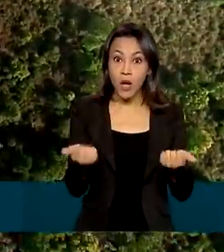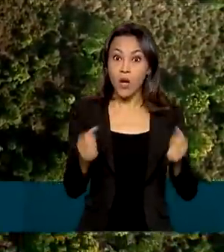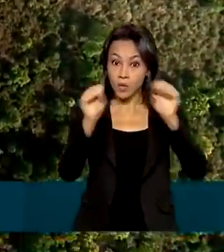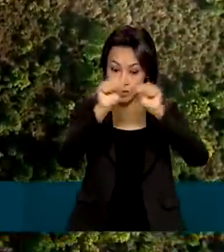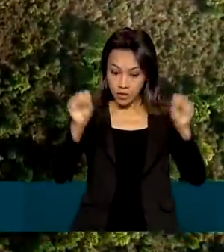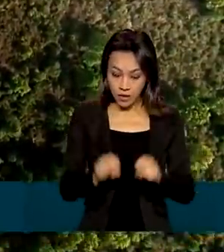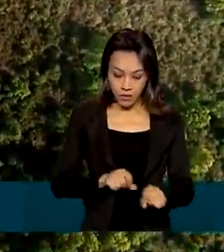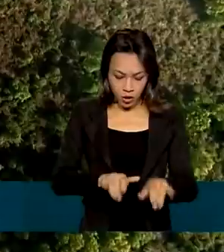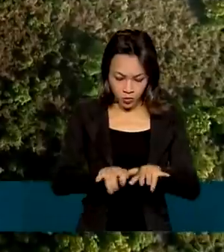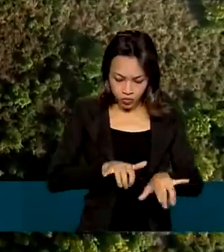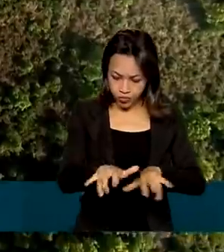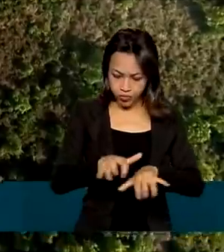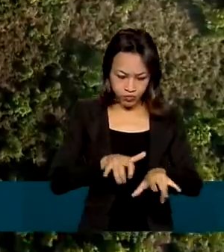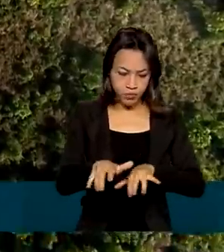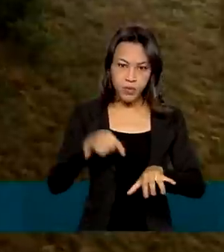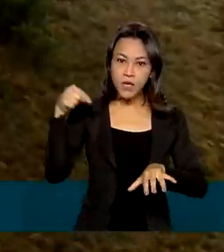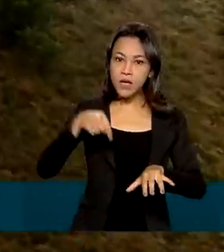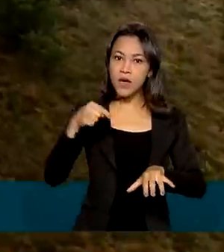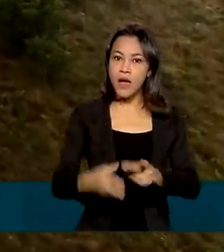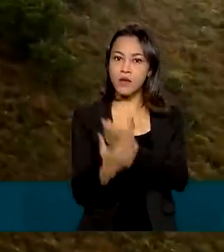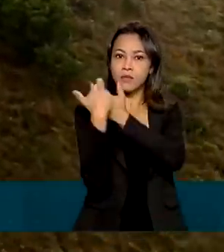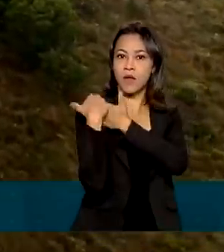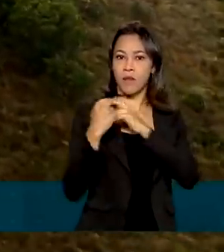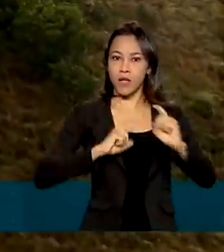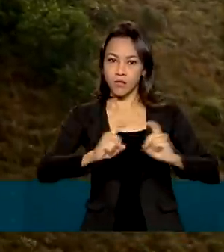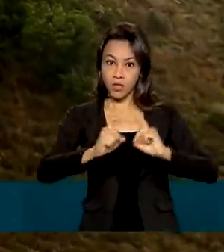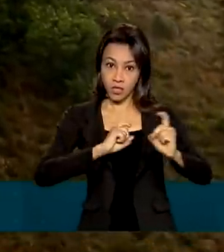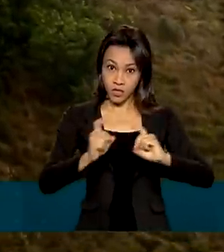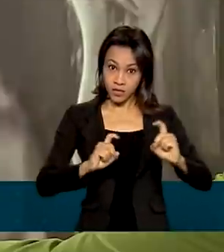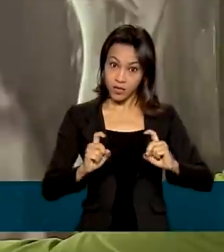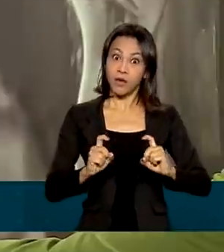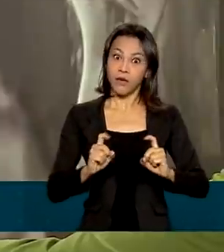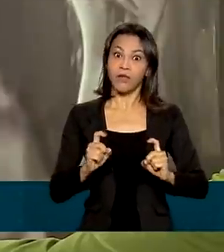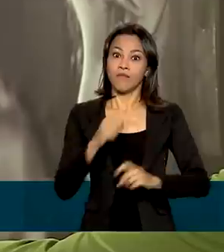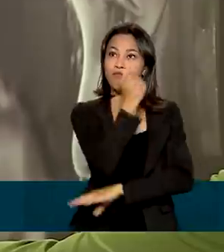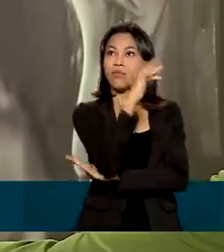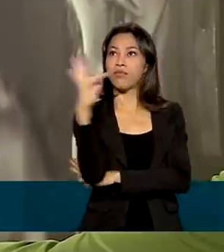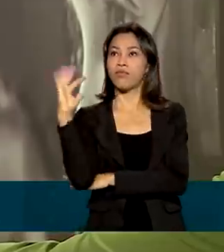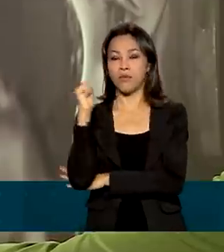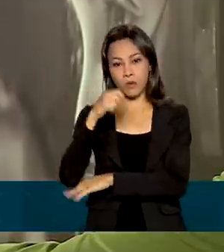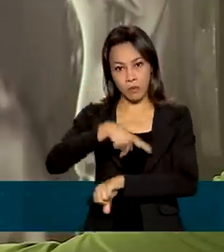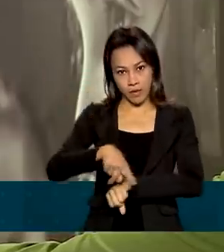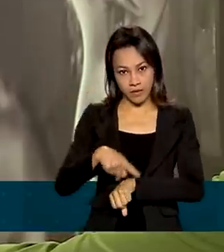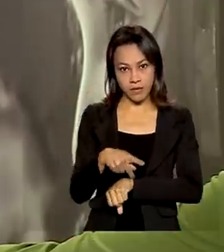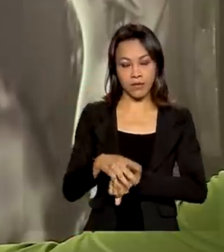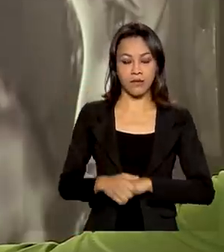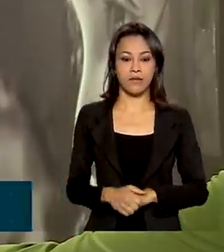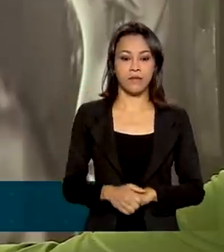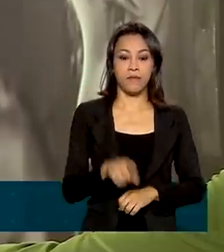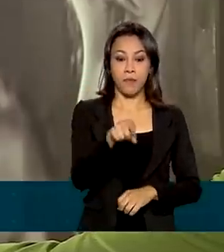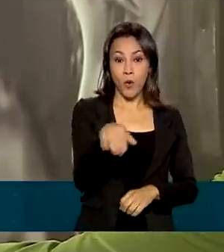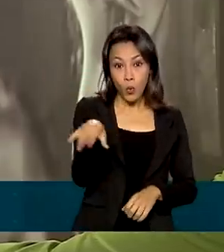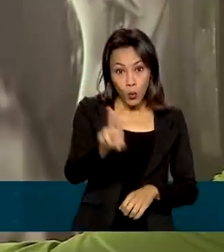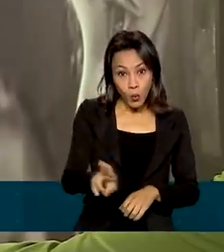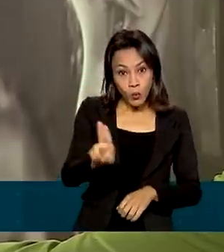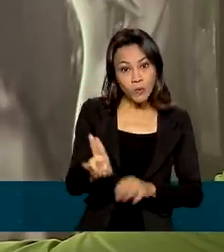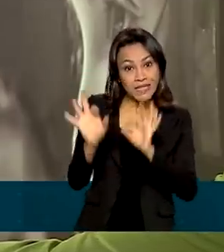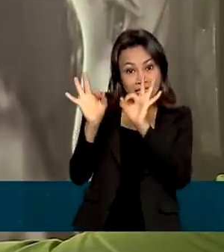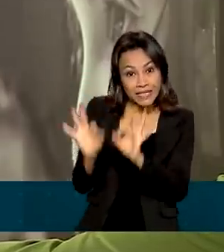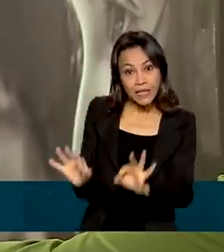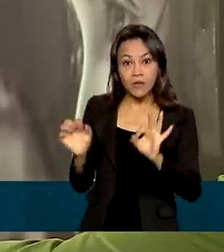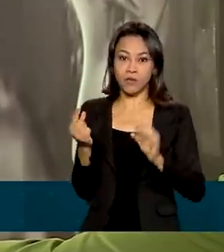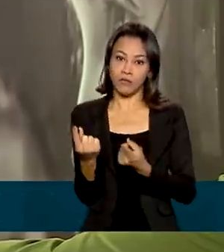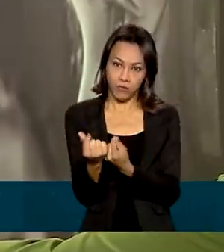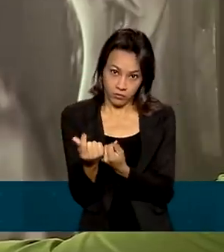responsáveis pela gestão ambiental do país. A utilização correta do recurso, que